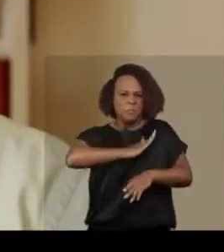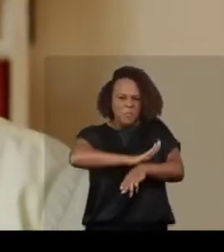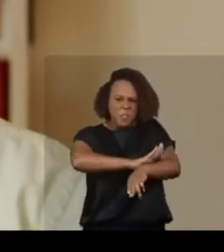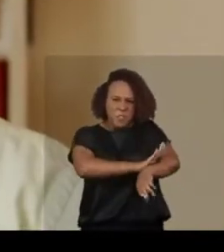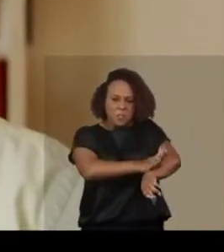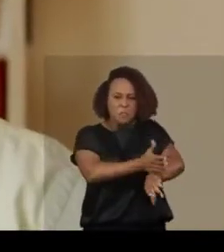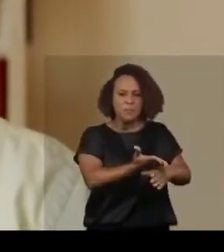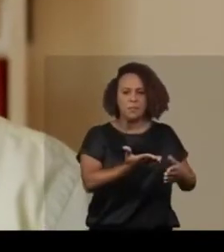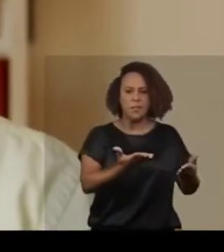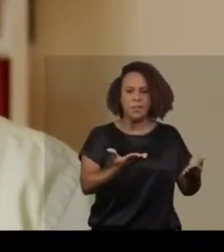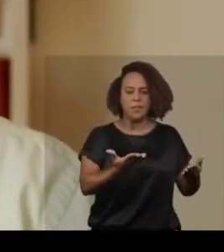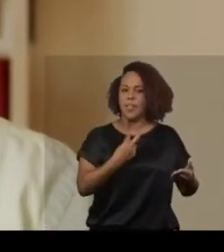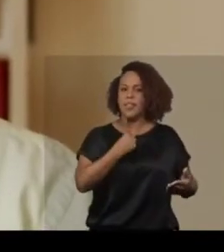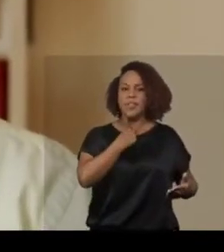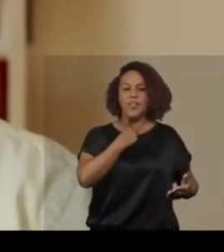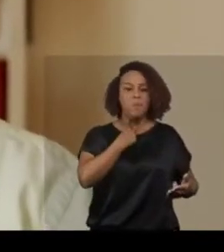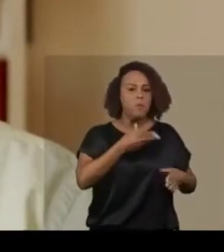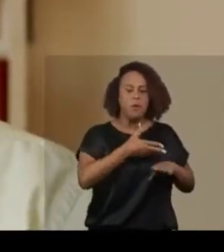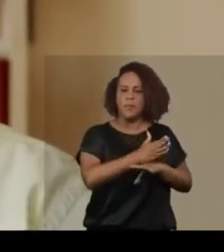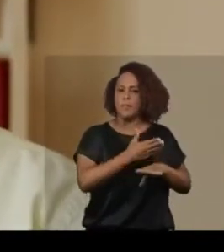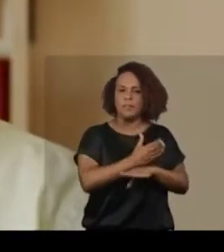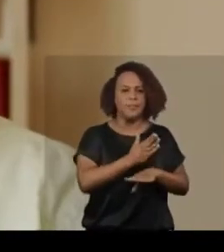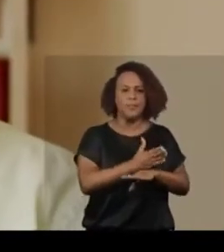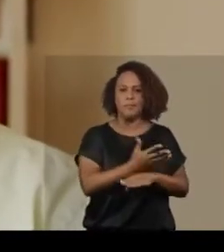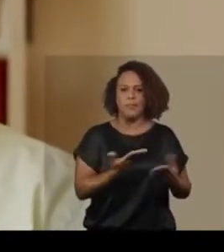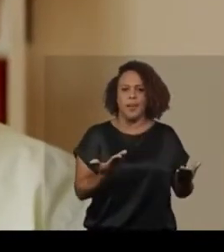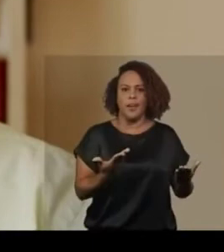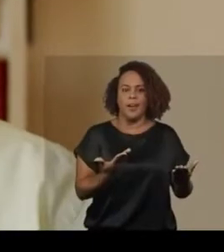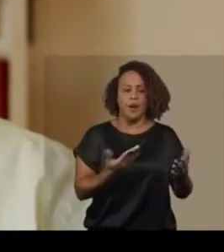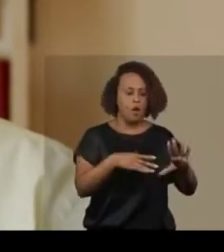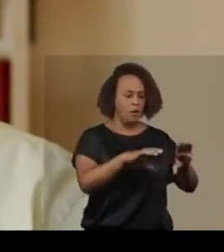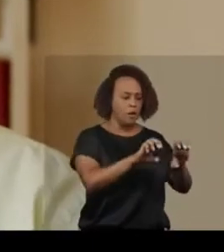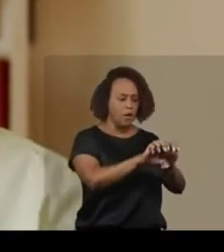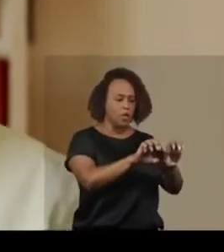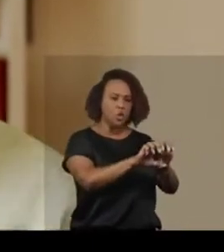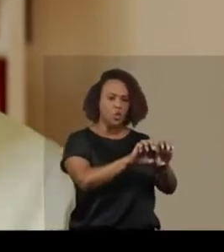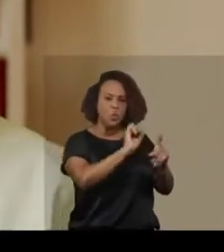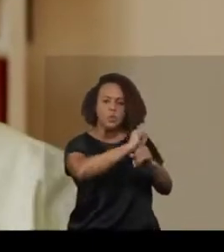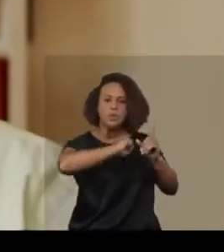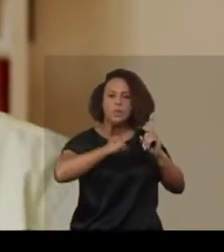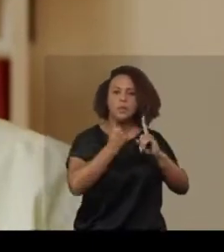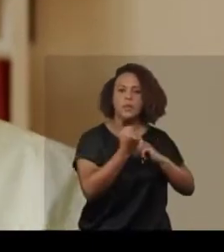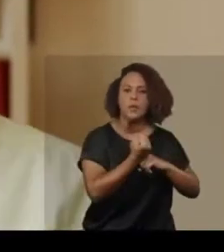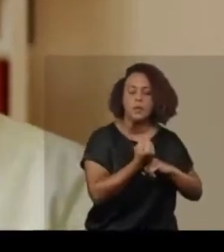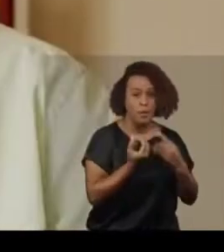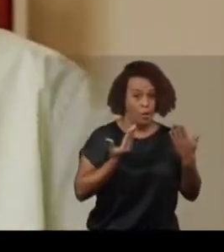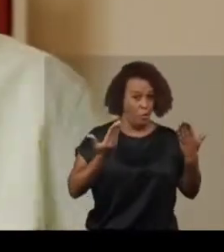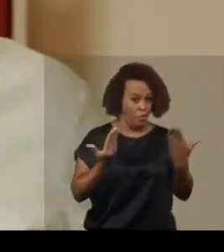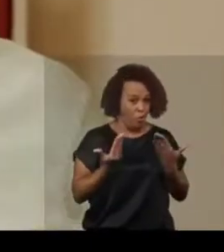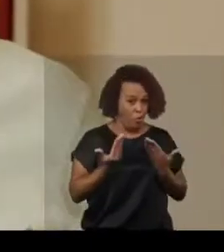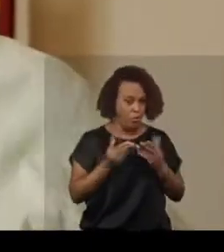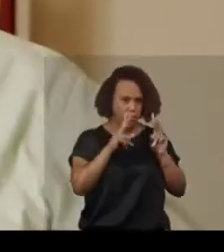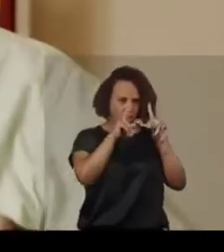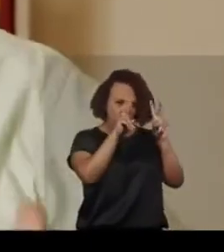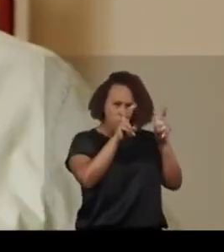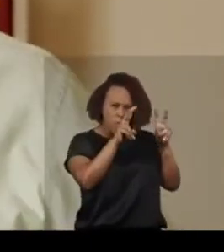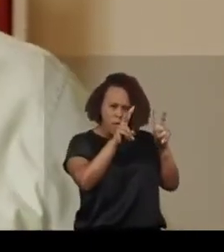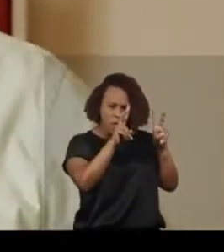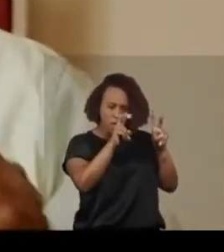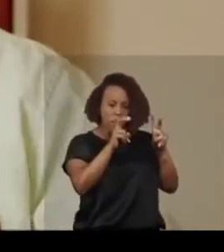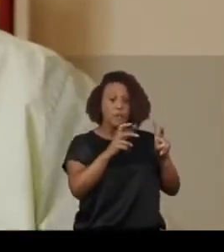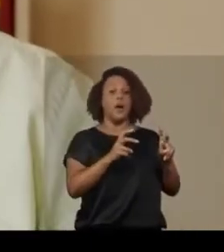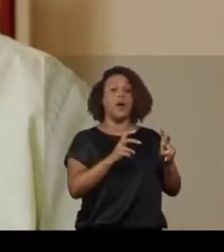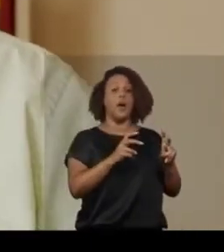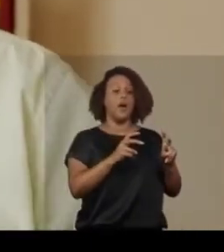discriminação Não pode fazer parte Da estrutura da sociedade E hoje se fala